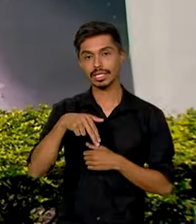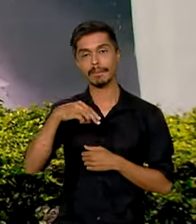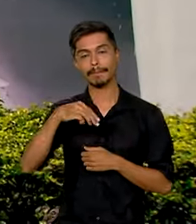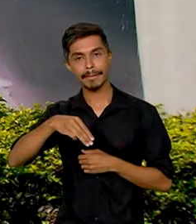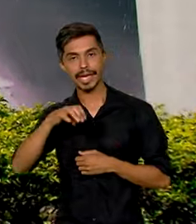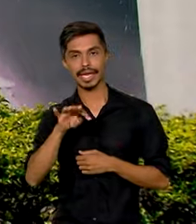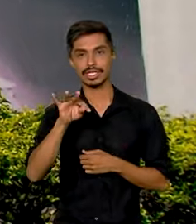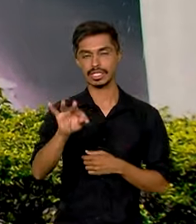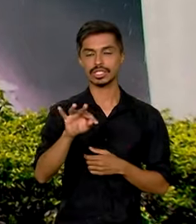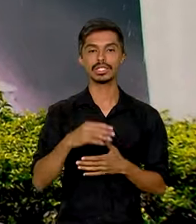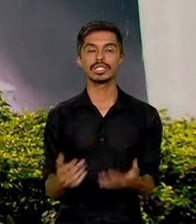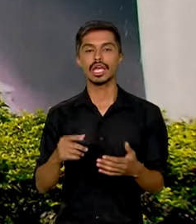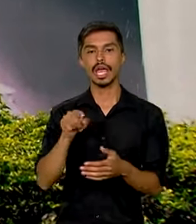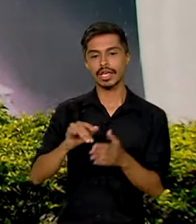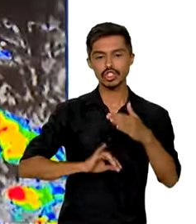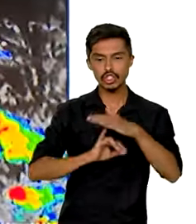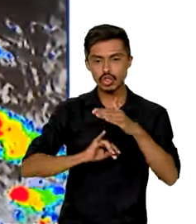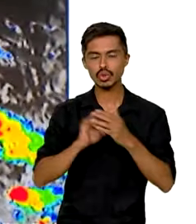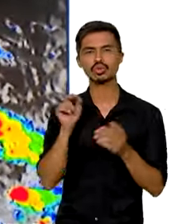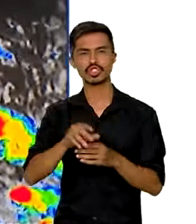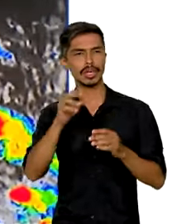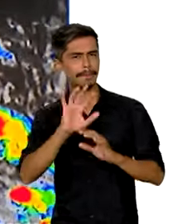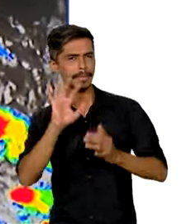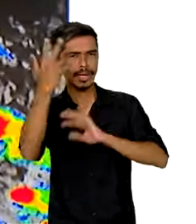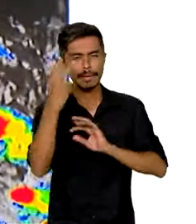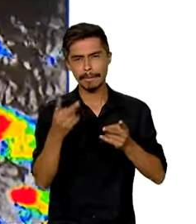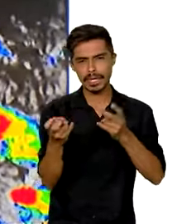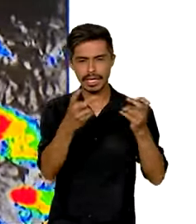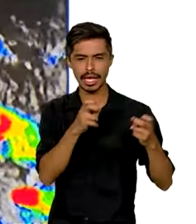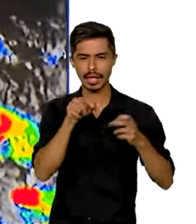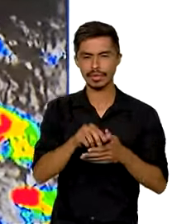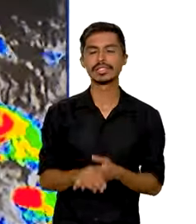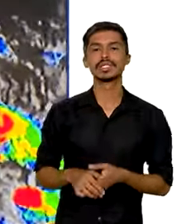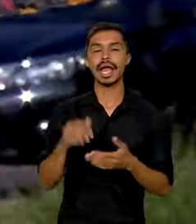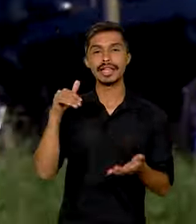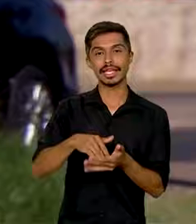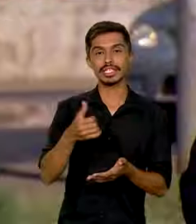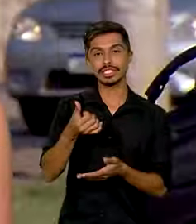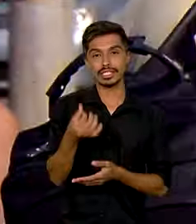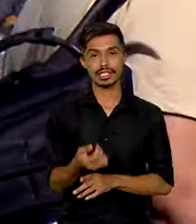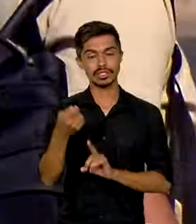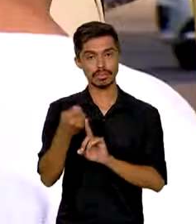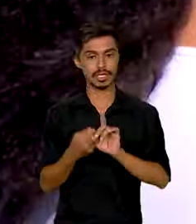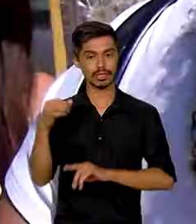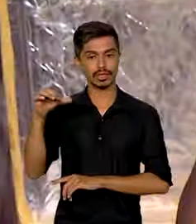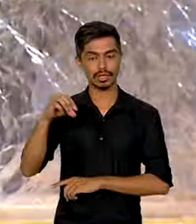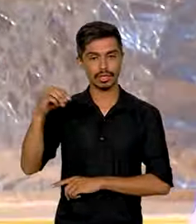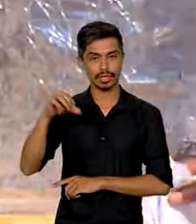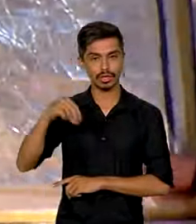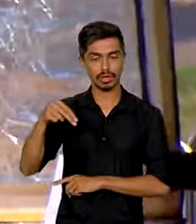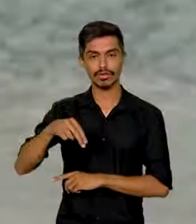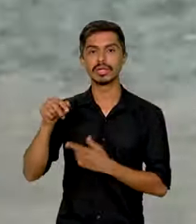Instituto Nacional de Meteorologia, que prevê ainda que até 16 de novembro o fenômeno El Ninho